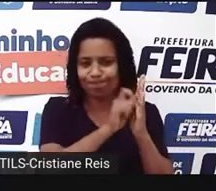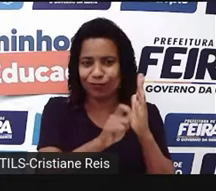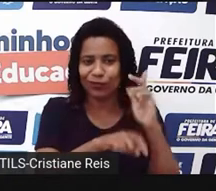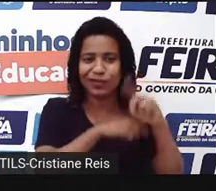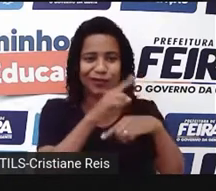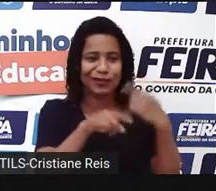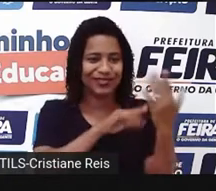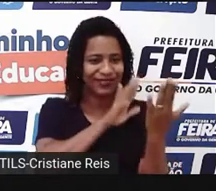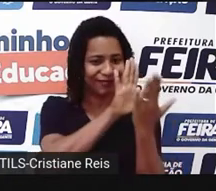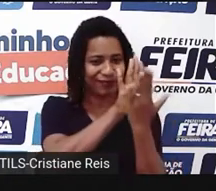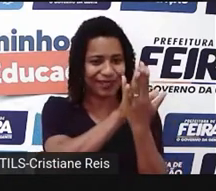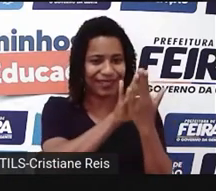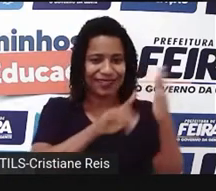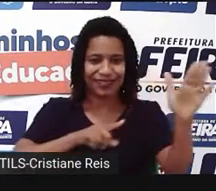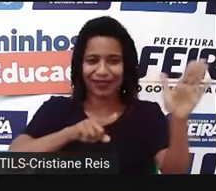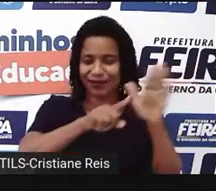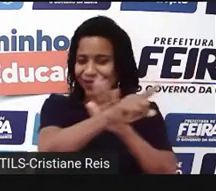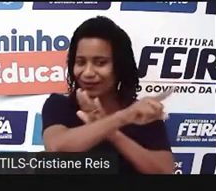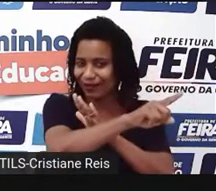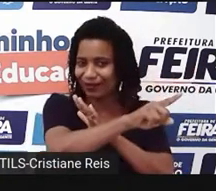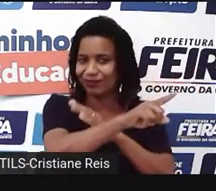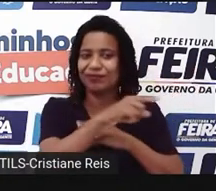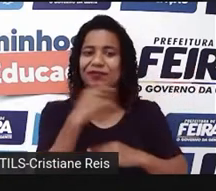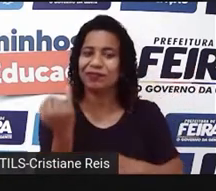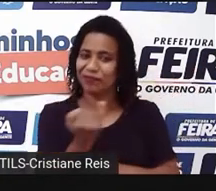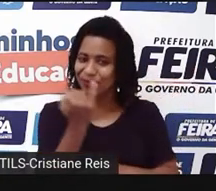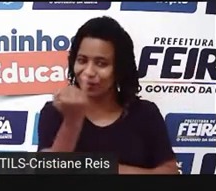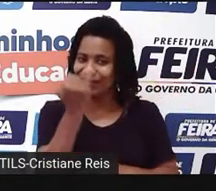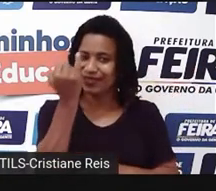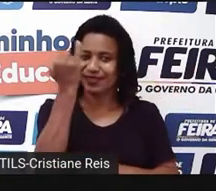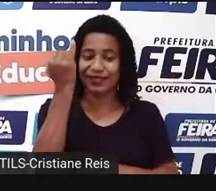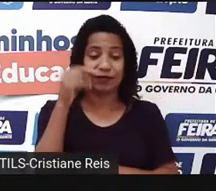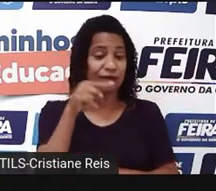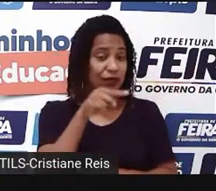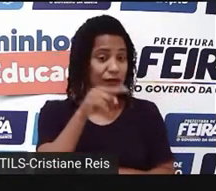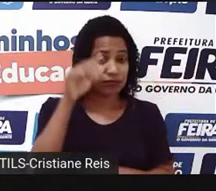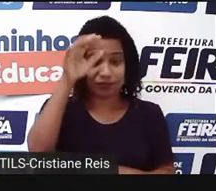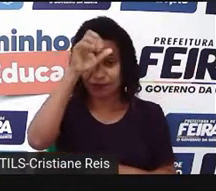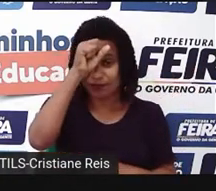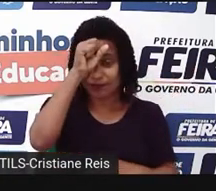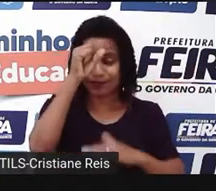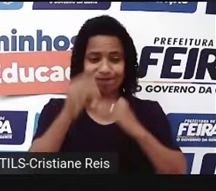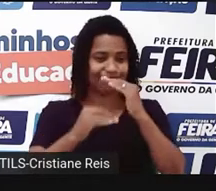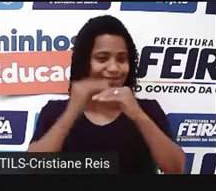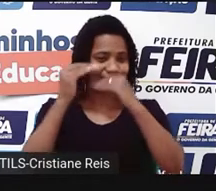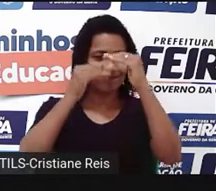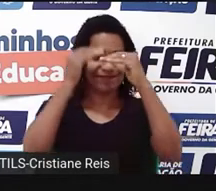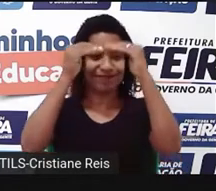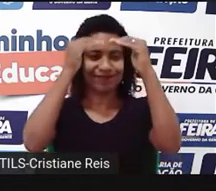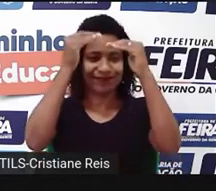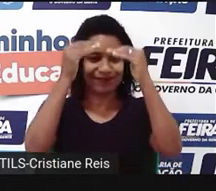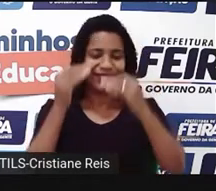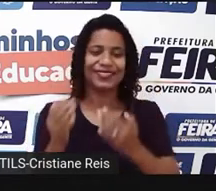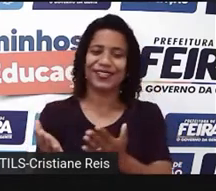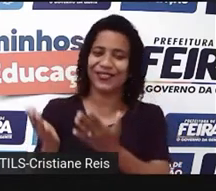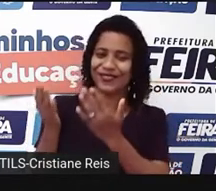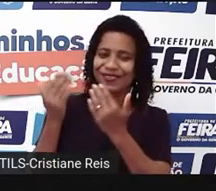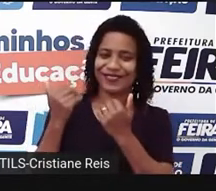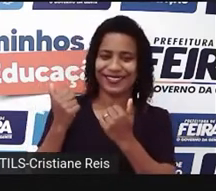oportunidade, porque isso também contribuirá para a sua aprendizagem. Ok? Let's go!